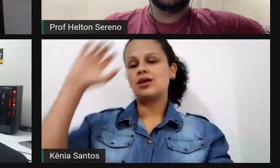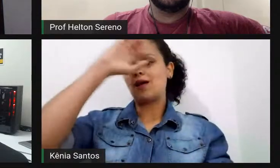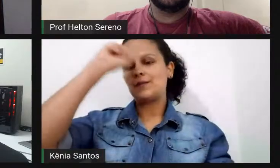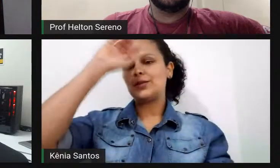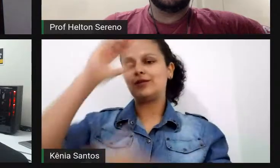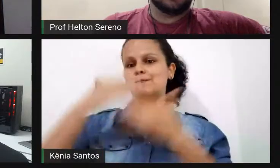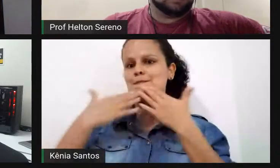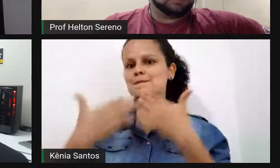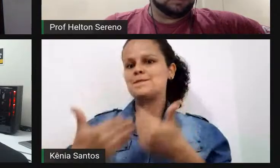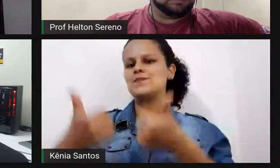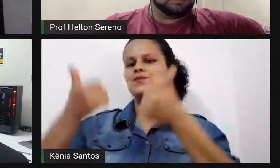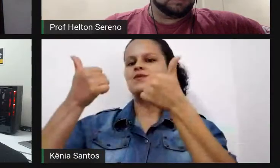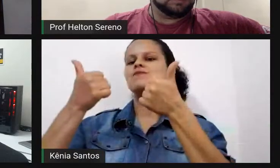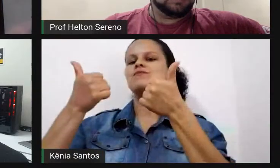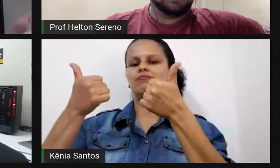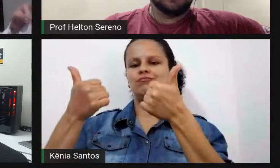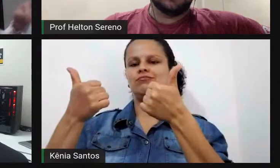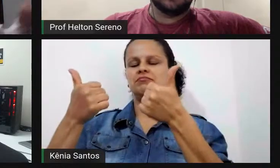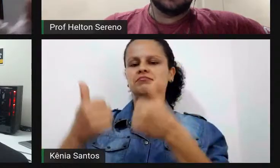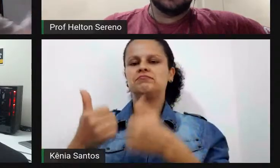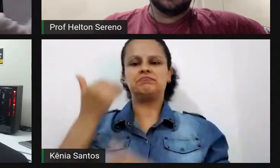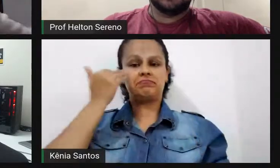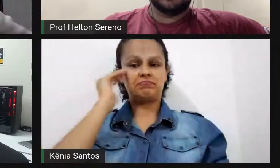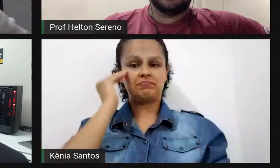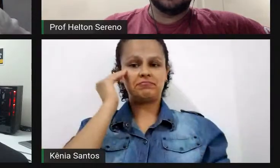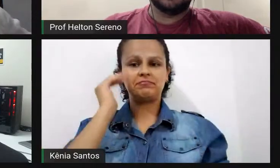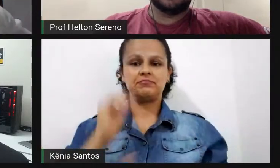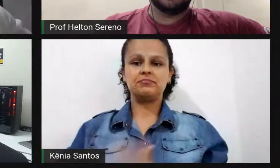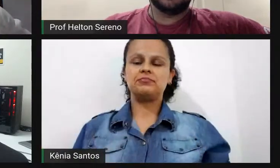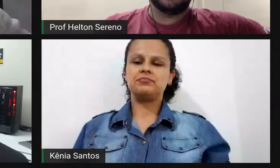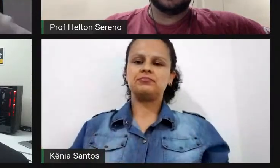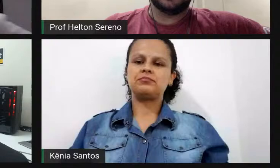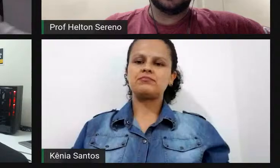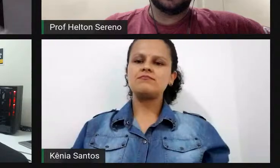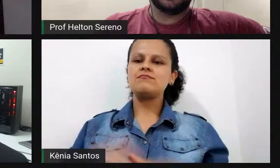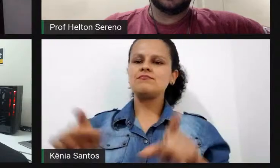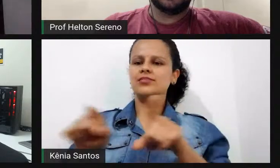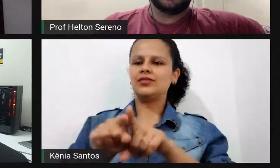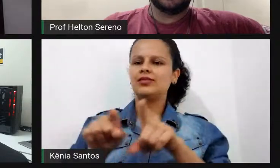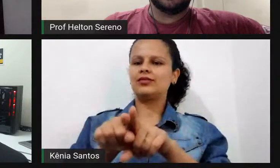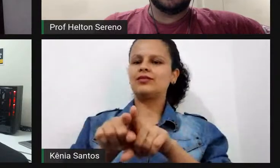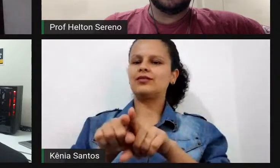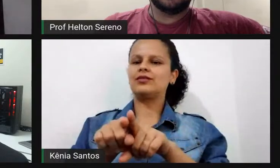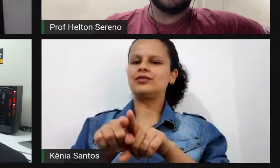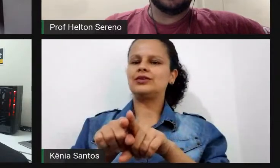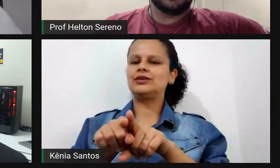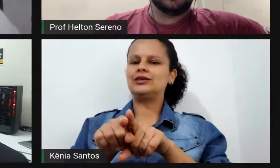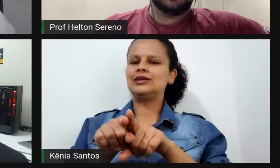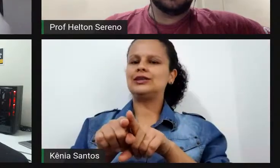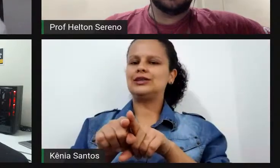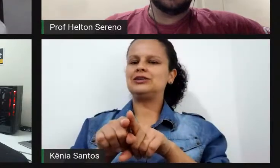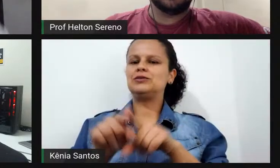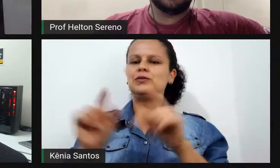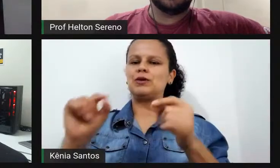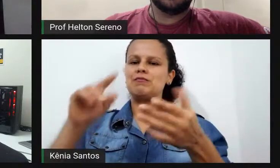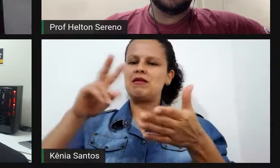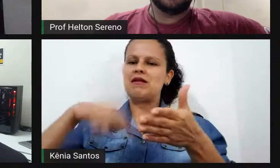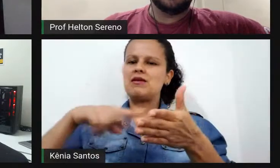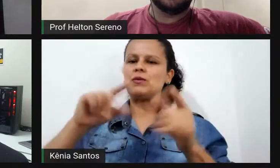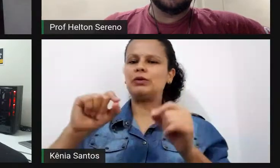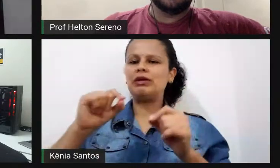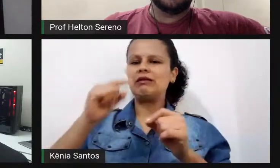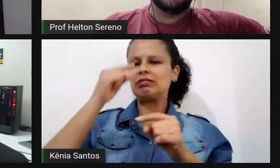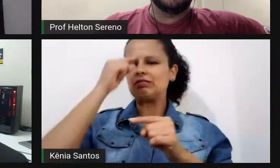antes, tá? E por fim, quando eu leio aqui essa expressão, né, invencionistas